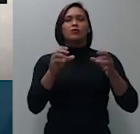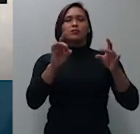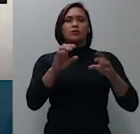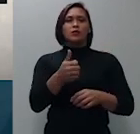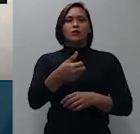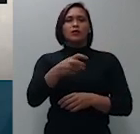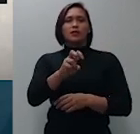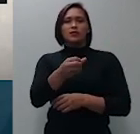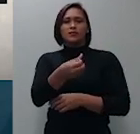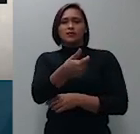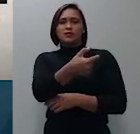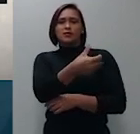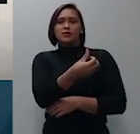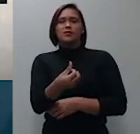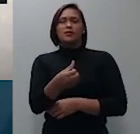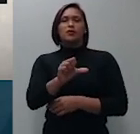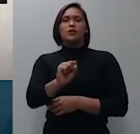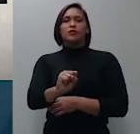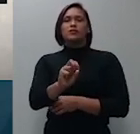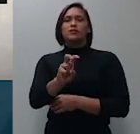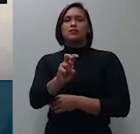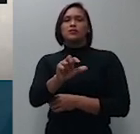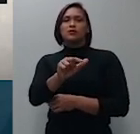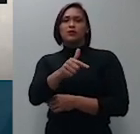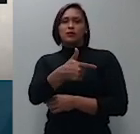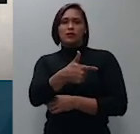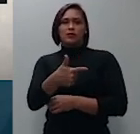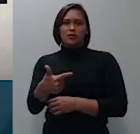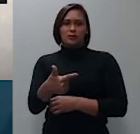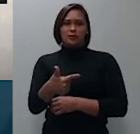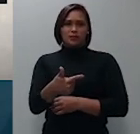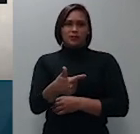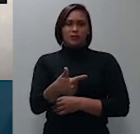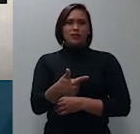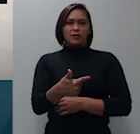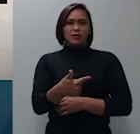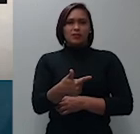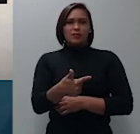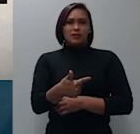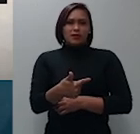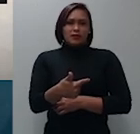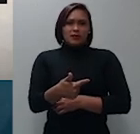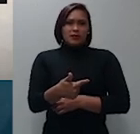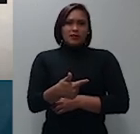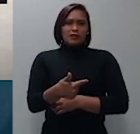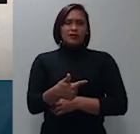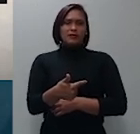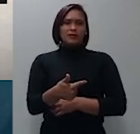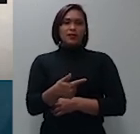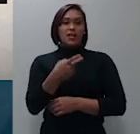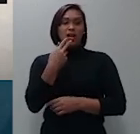852 de minha relatoria